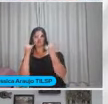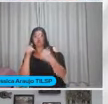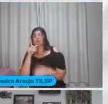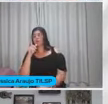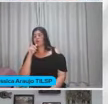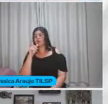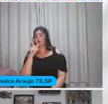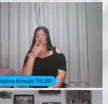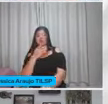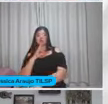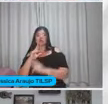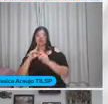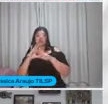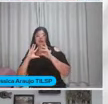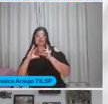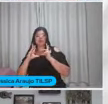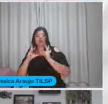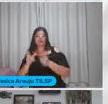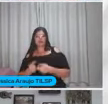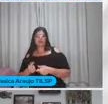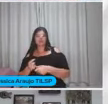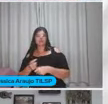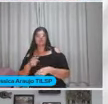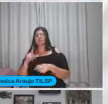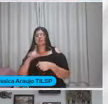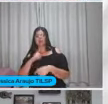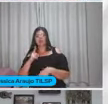hábitos de higiene Envolvendo a água Então